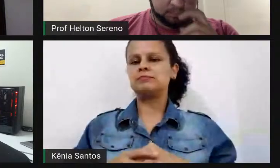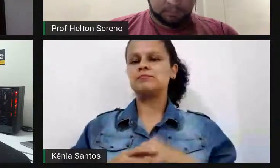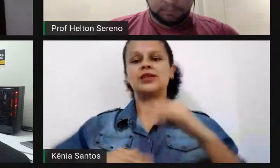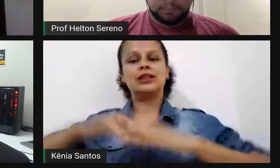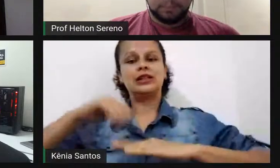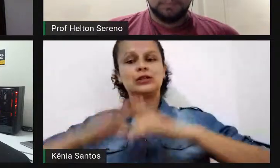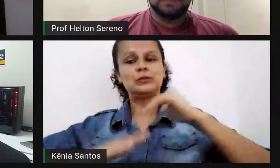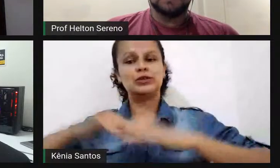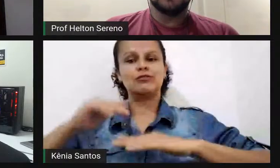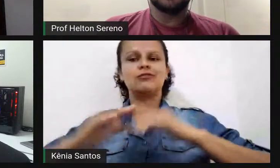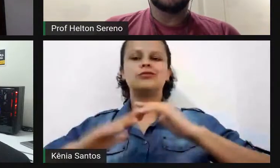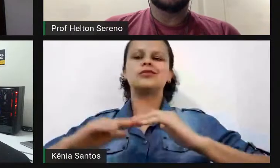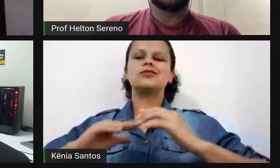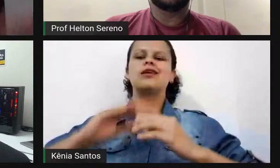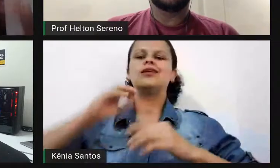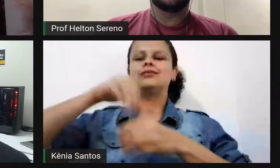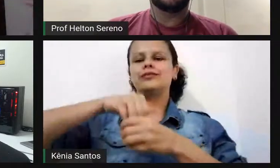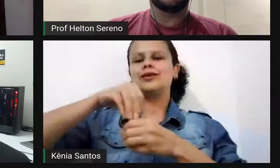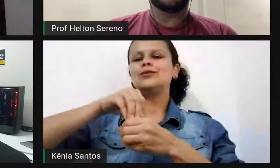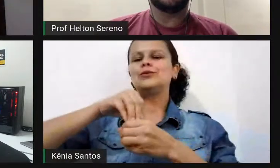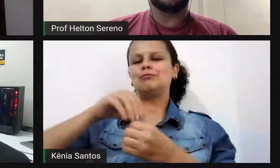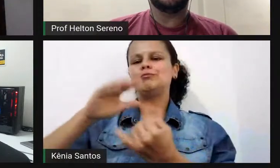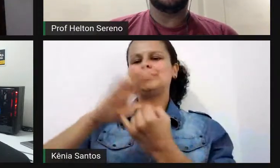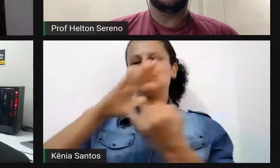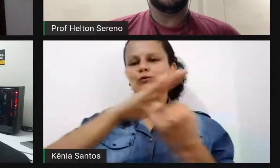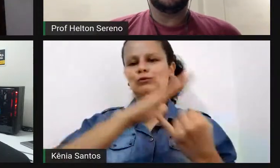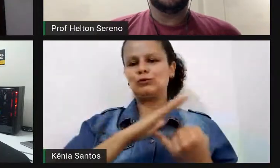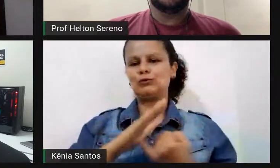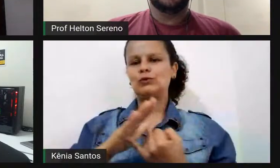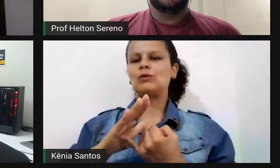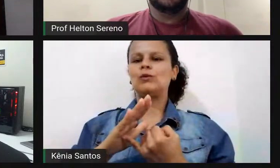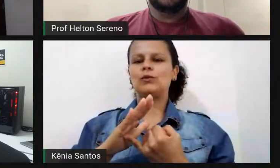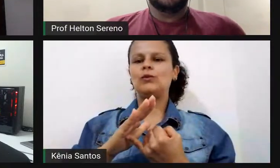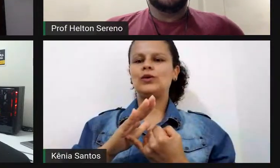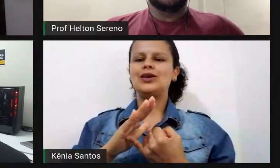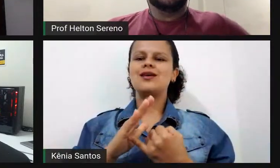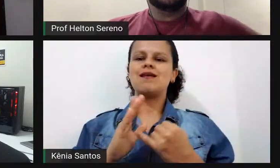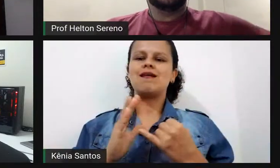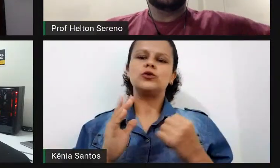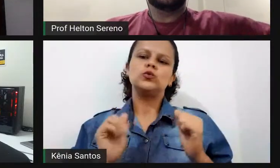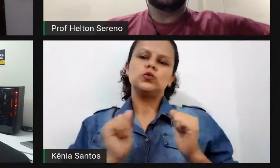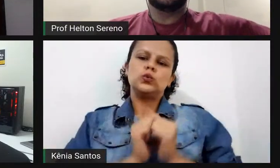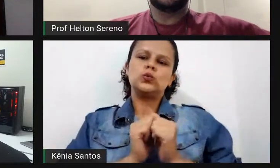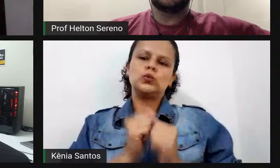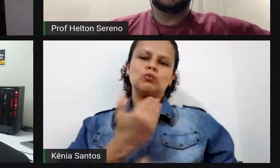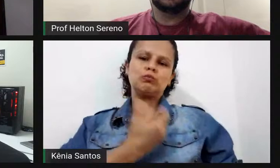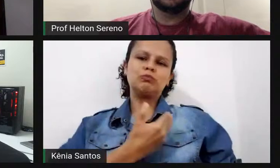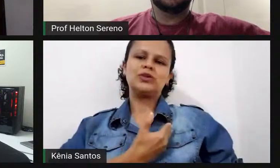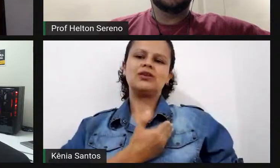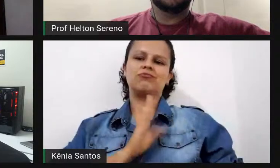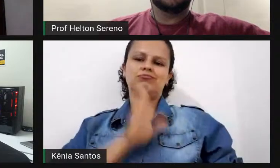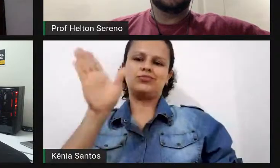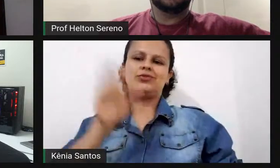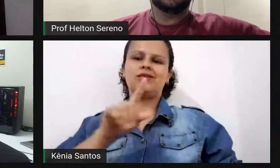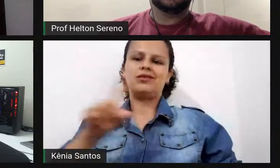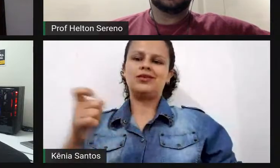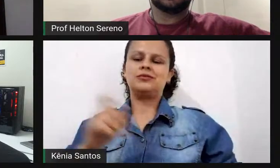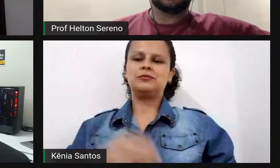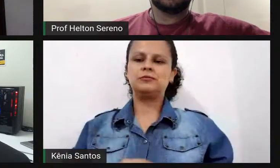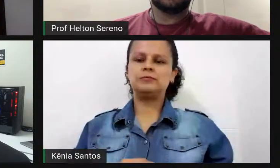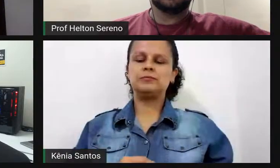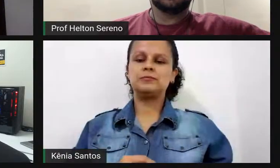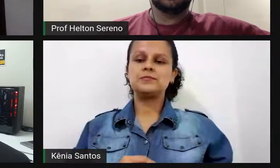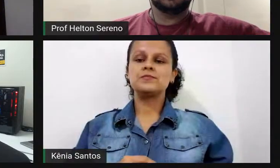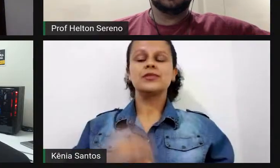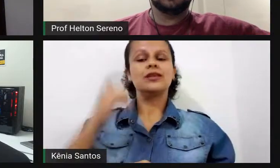instituições, porque aí eu falo também pelos meus colegas que estiveram lá comigo. Então, eu vejo esse processo como uma transposição,